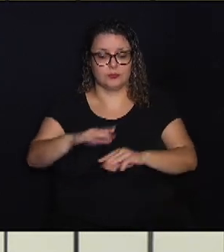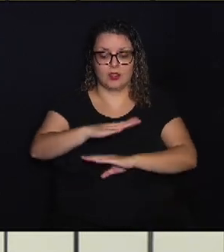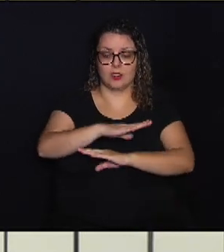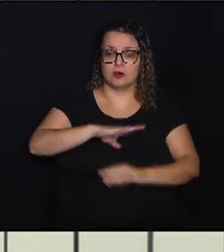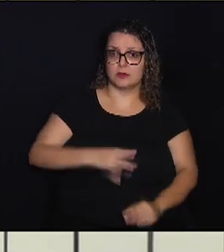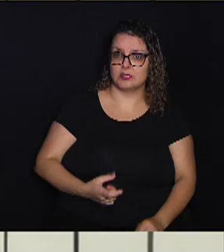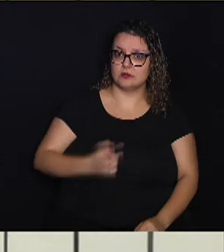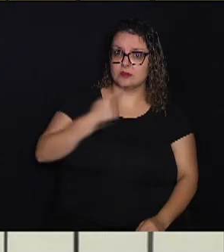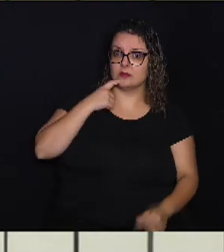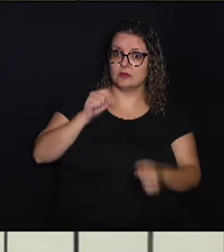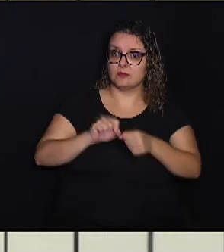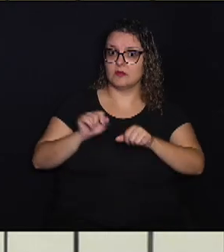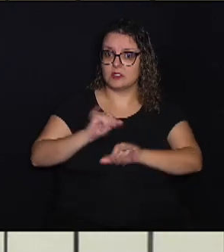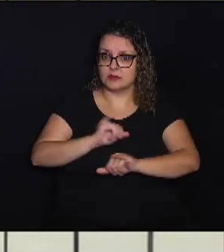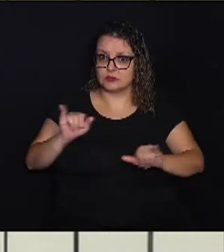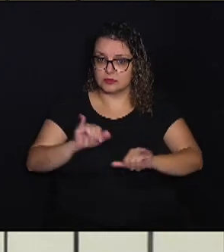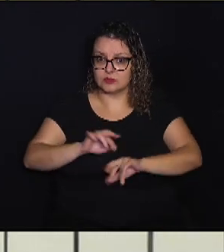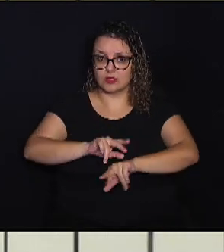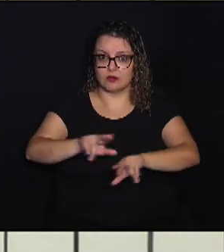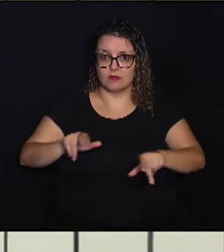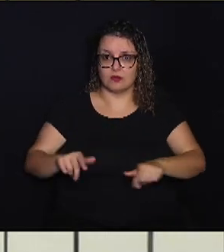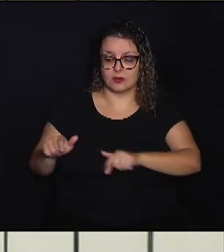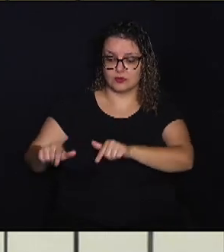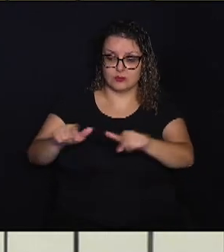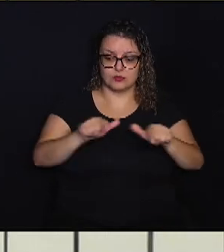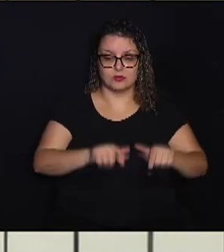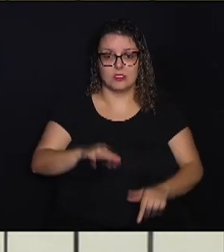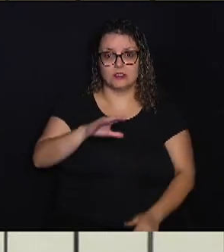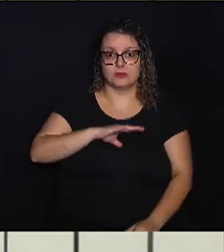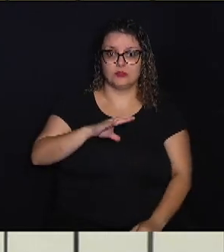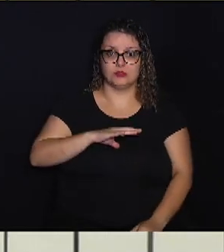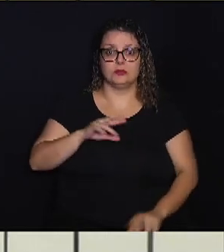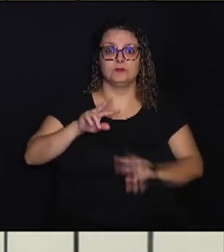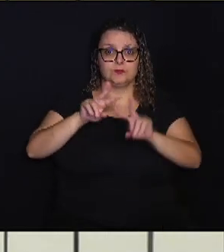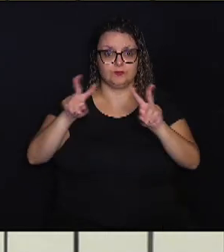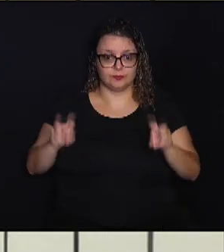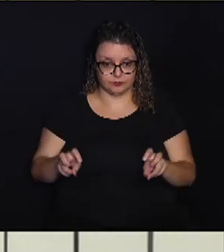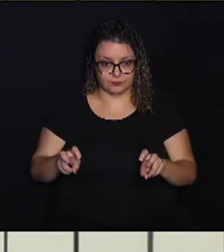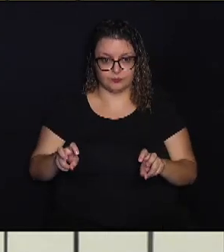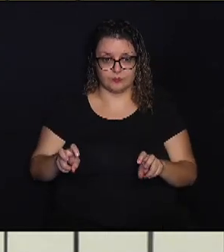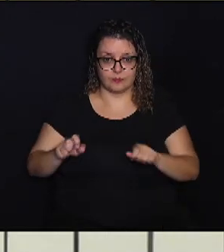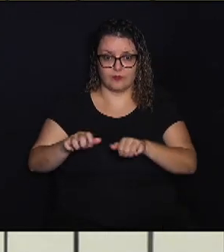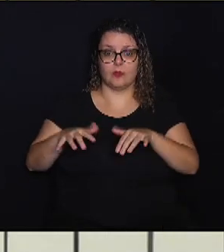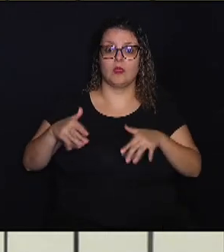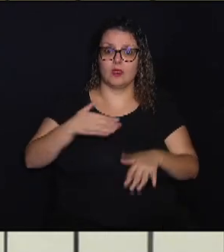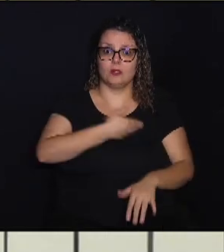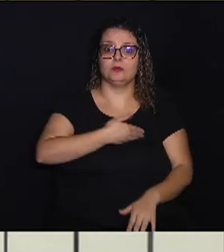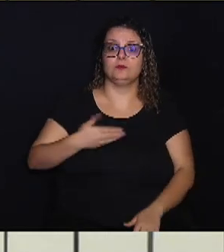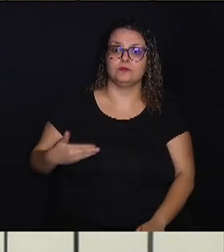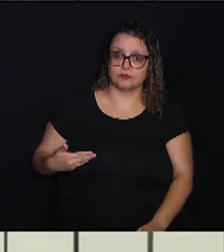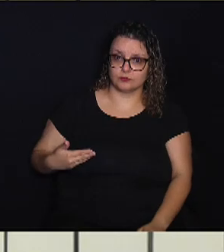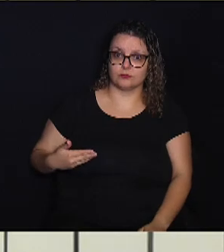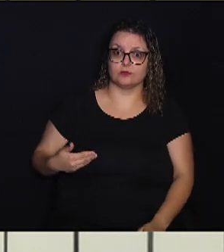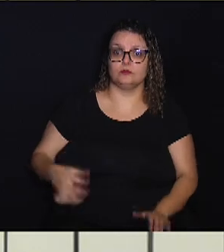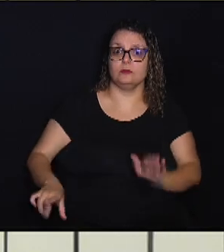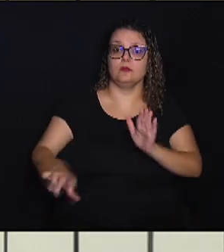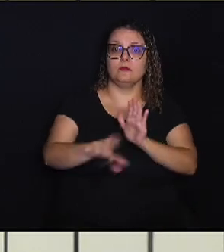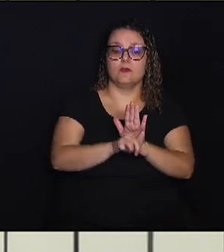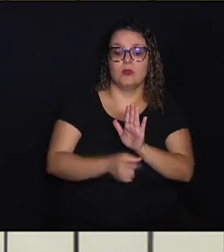Campinas faz a divulgação em vários pontos da cidade sobre a audiência pública da Lei